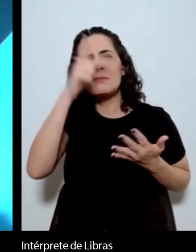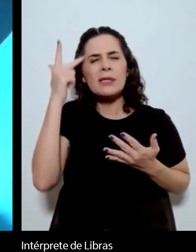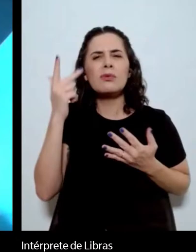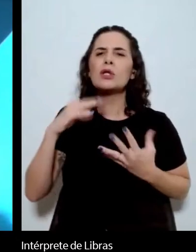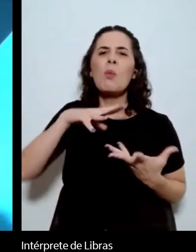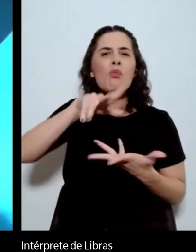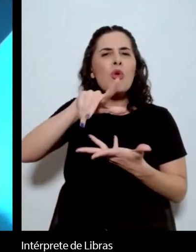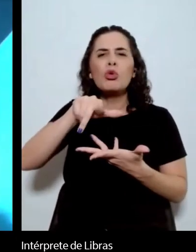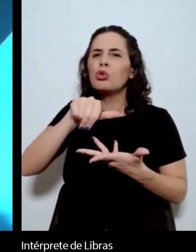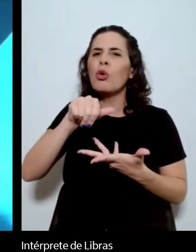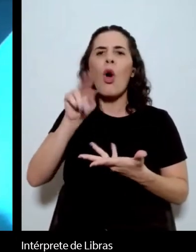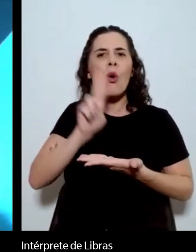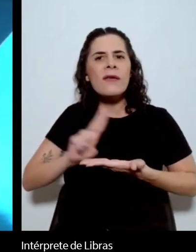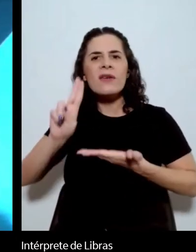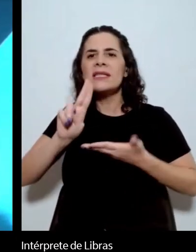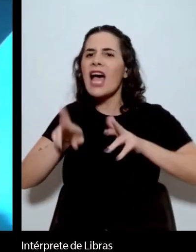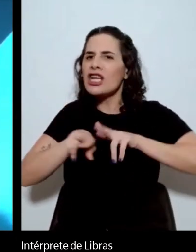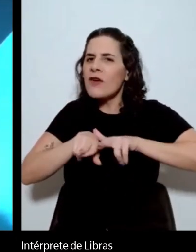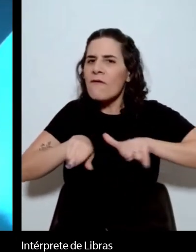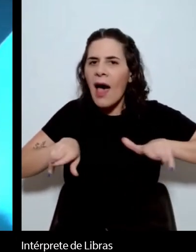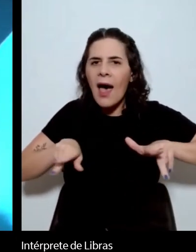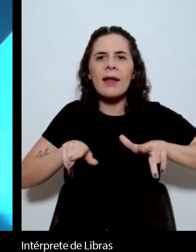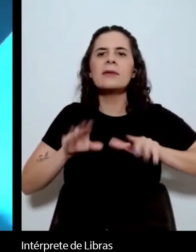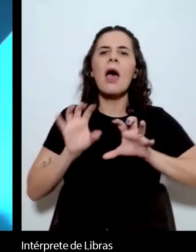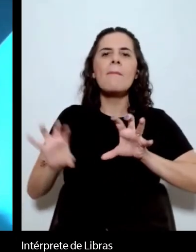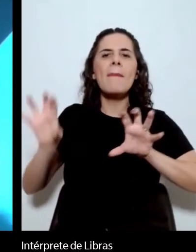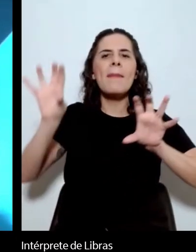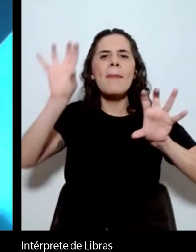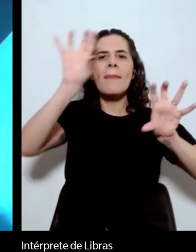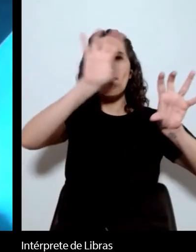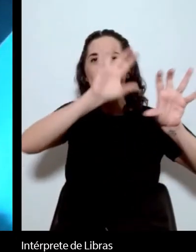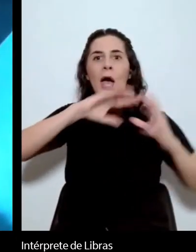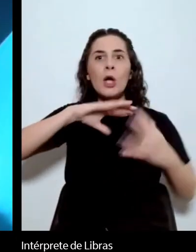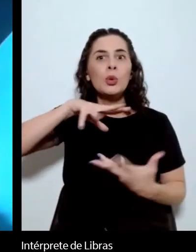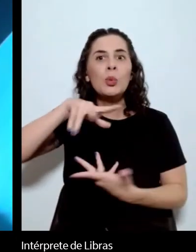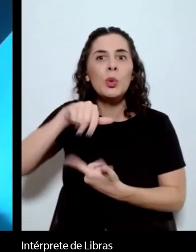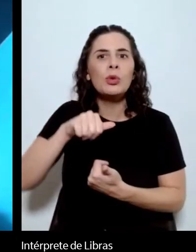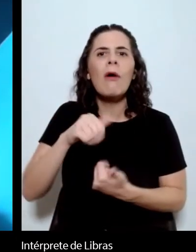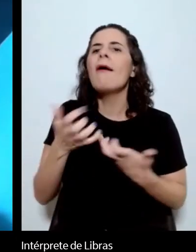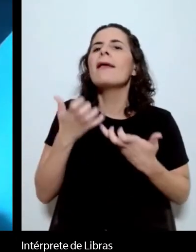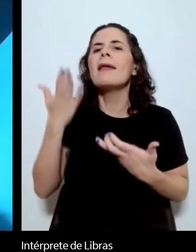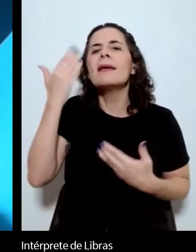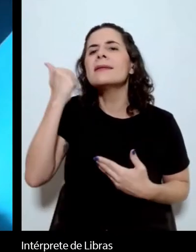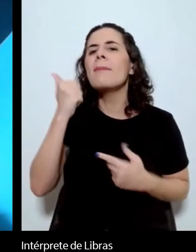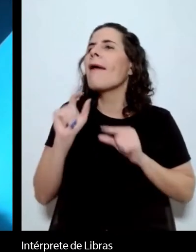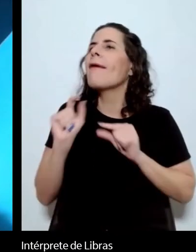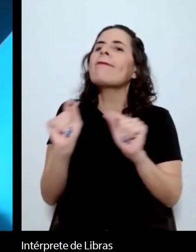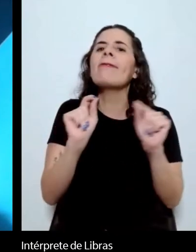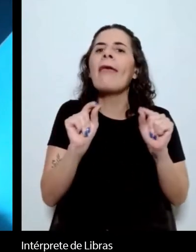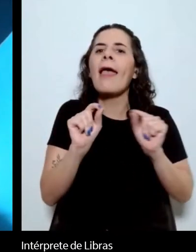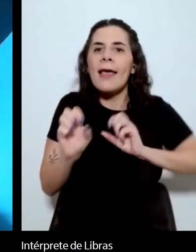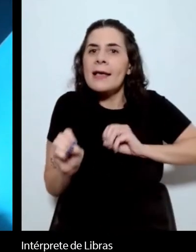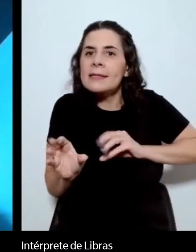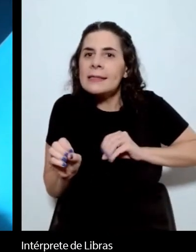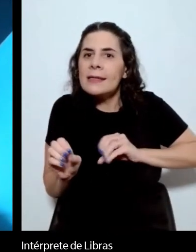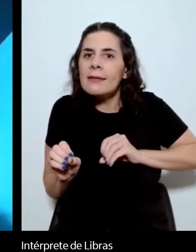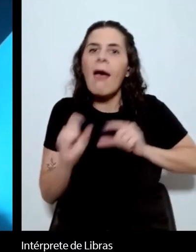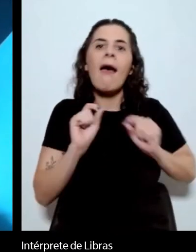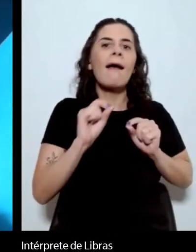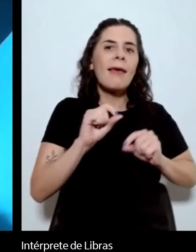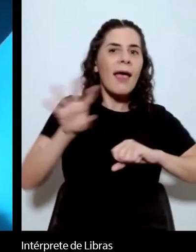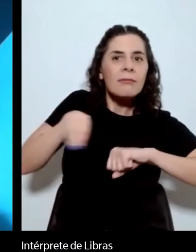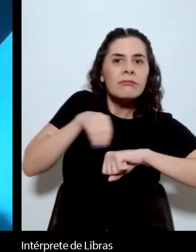vários continentes, e a nossa intenção inicial era compreender quem ensinava, quem transmitia, quem